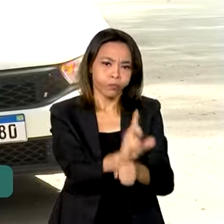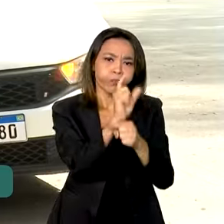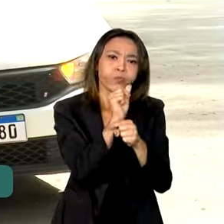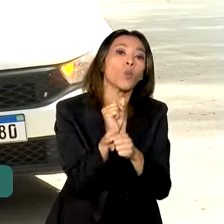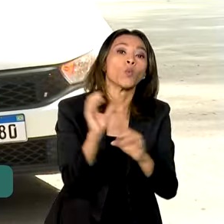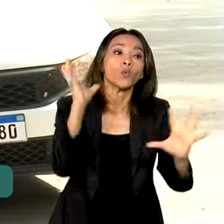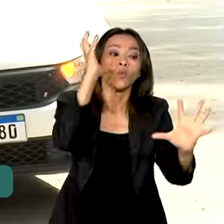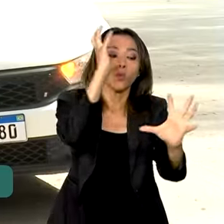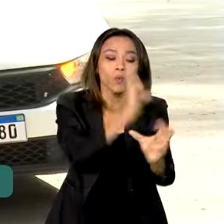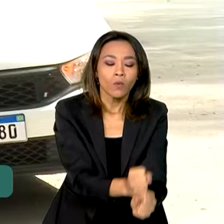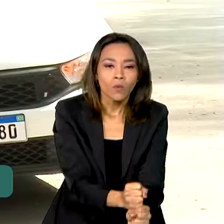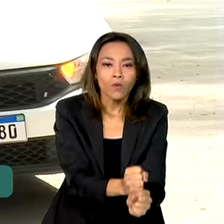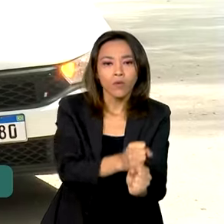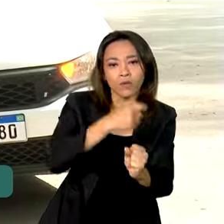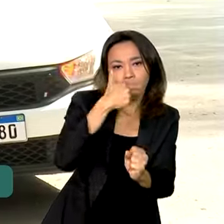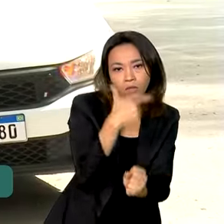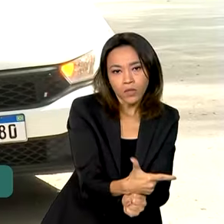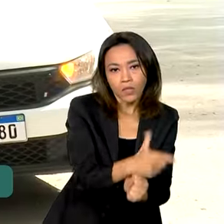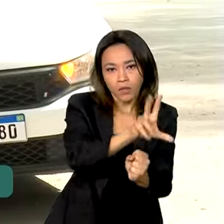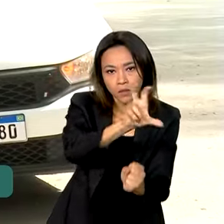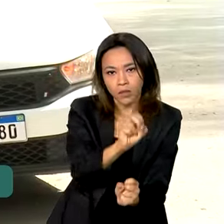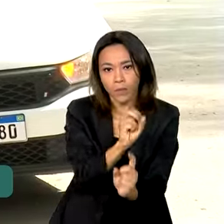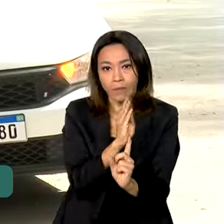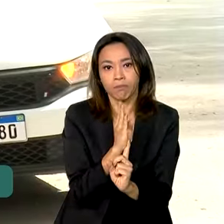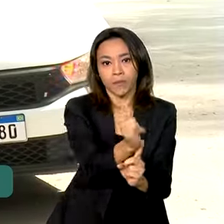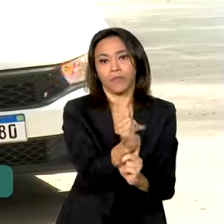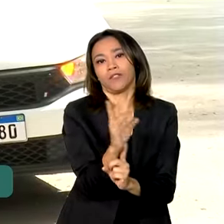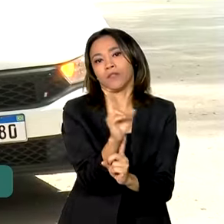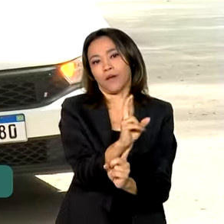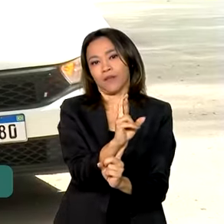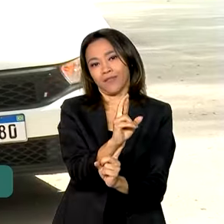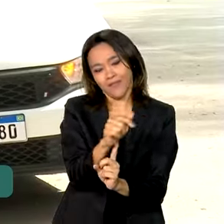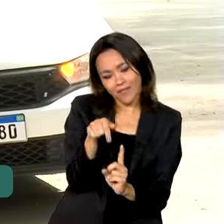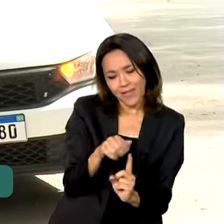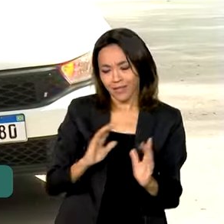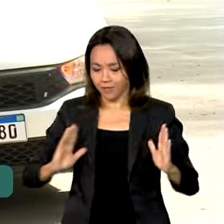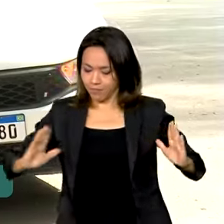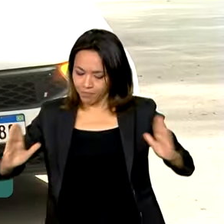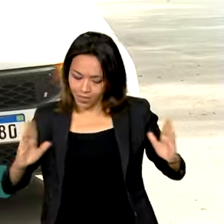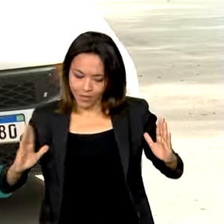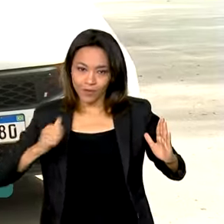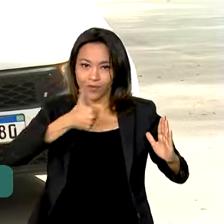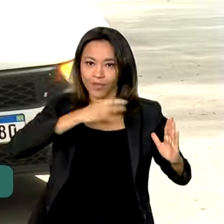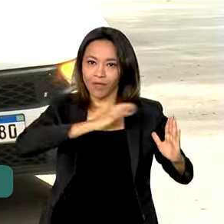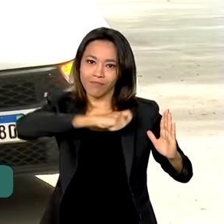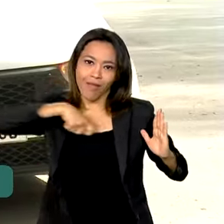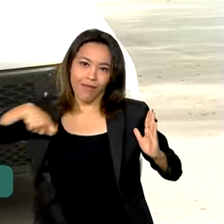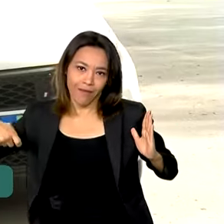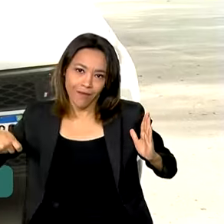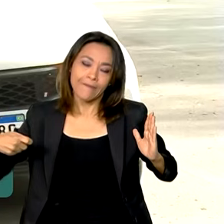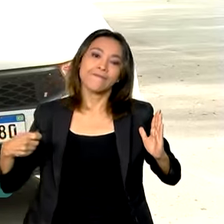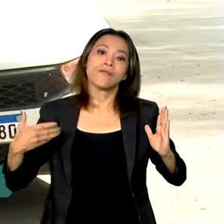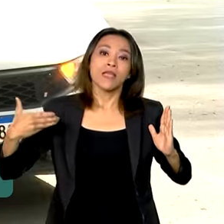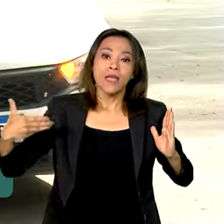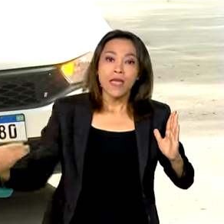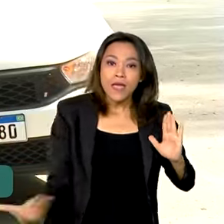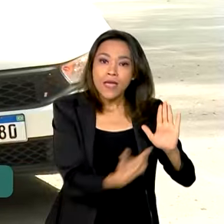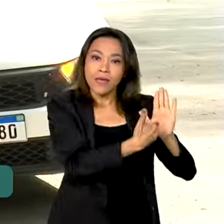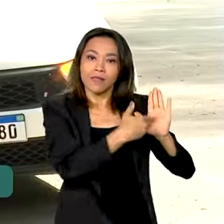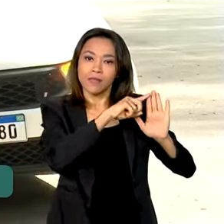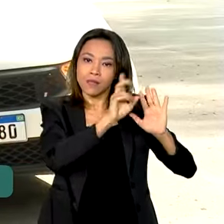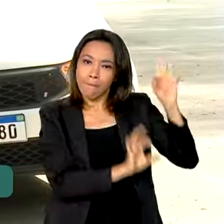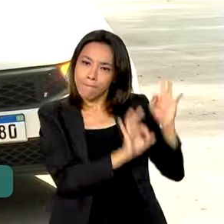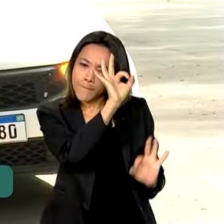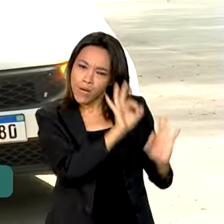somaram 250 bilhões de reais nesse período de 10 meses. O plano safra atual